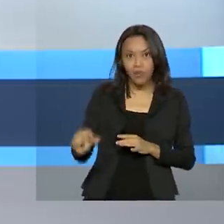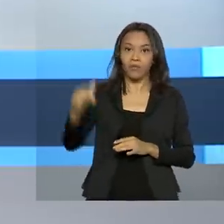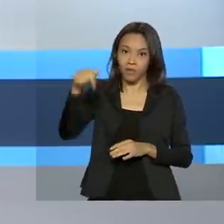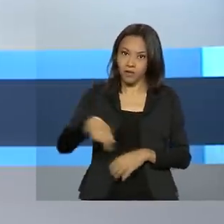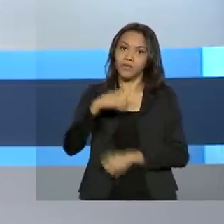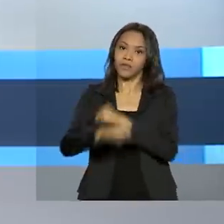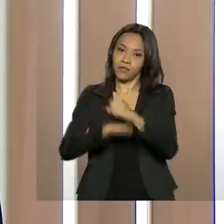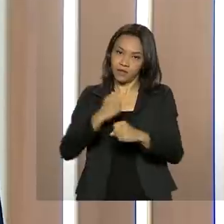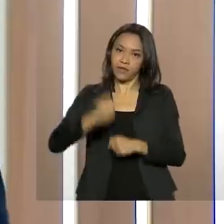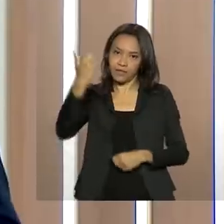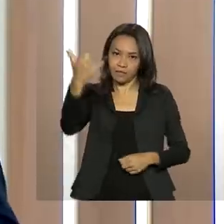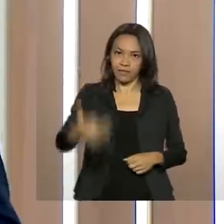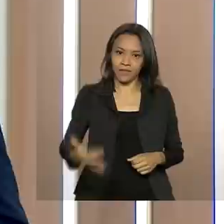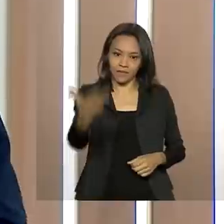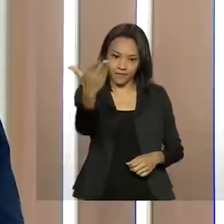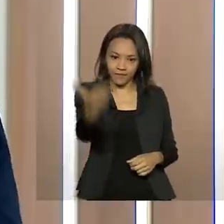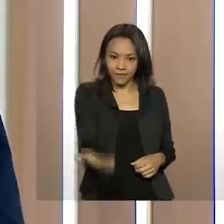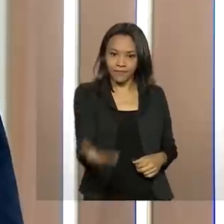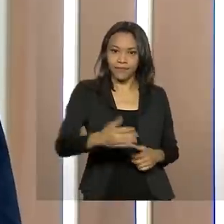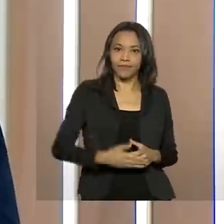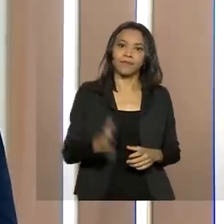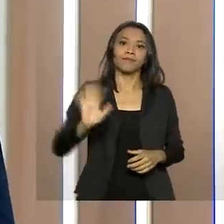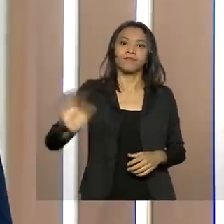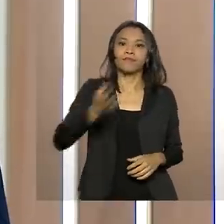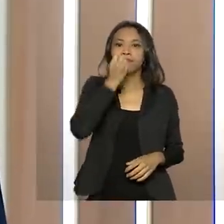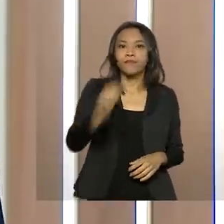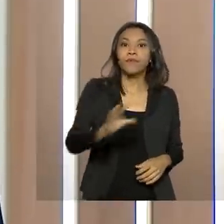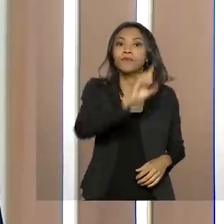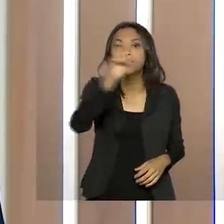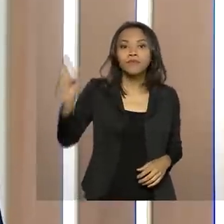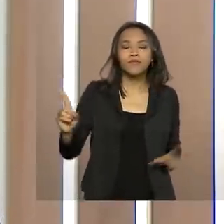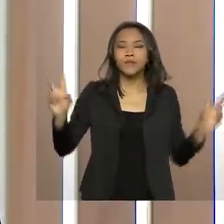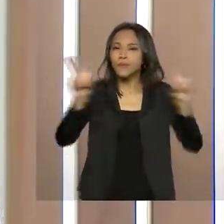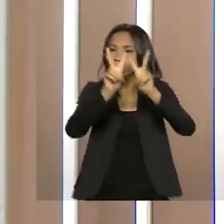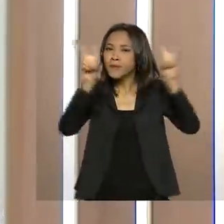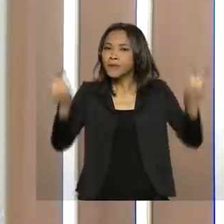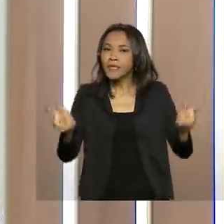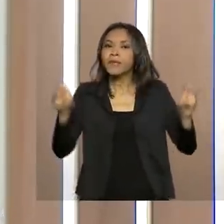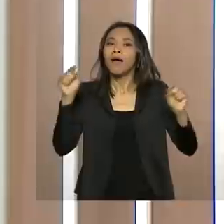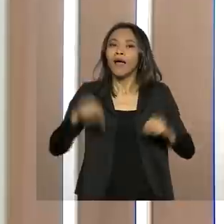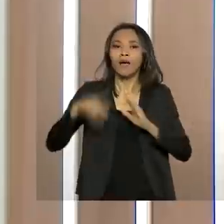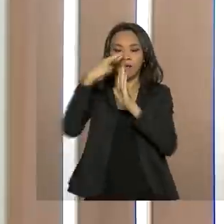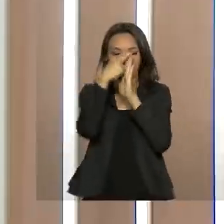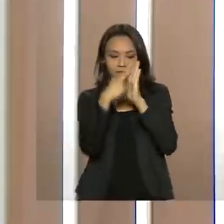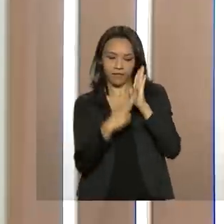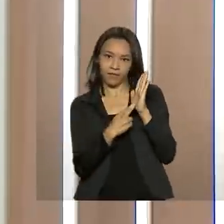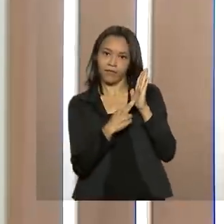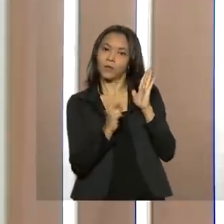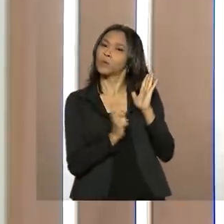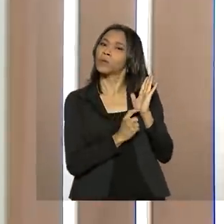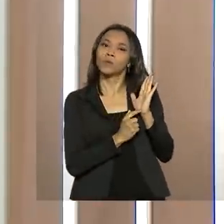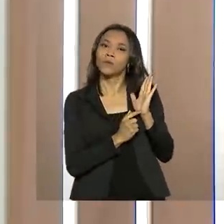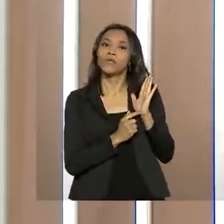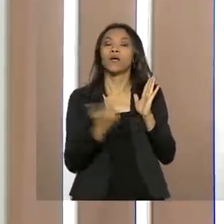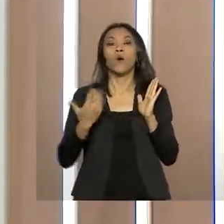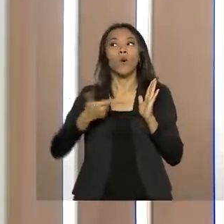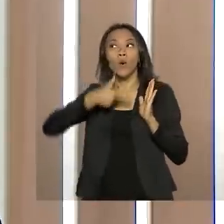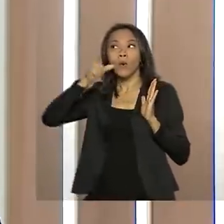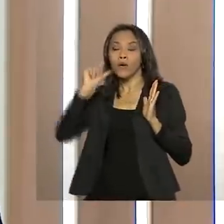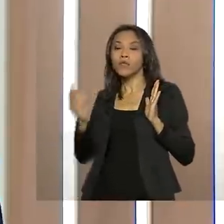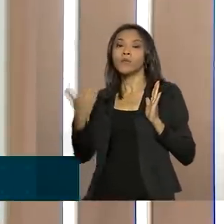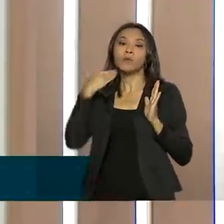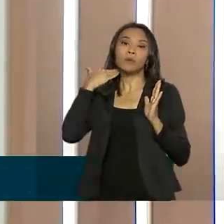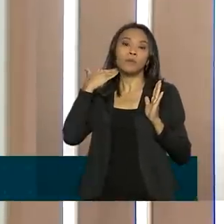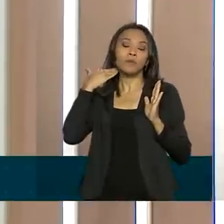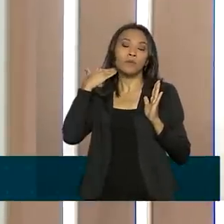Caldas. Bom dia, bom dia a todos. O nosso tema de hoje é o Boletim Focus. Ontem o Banco Central publicou